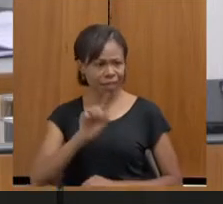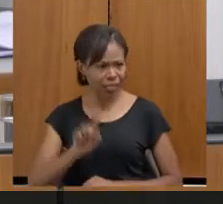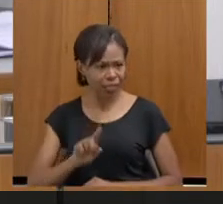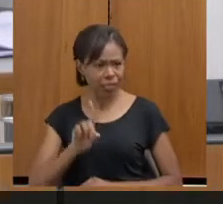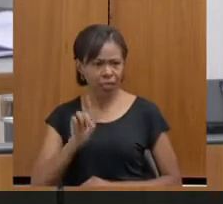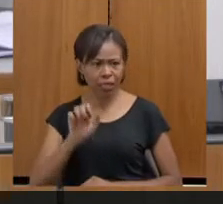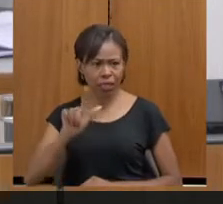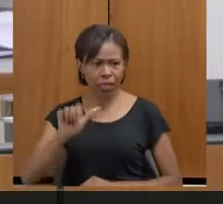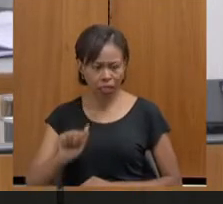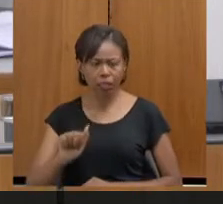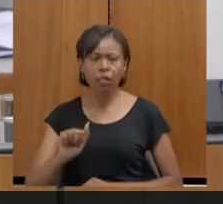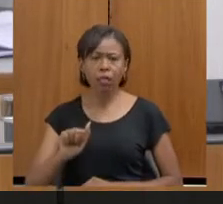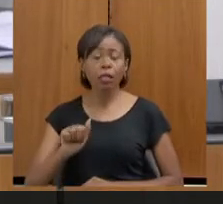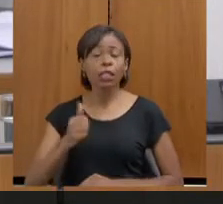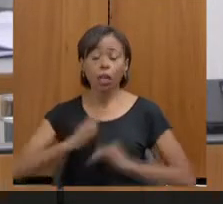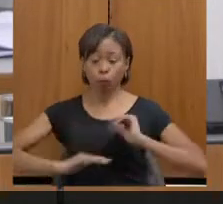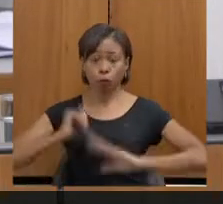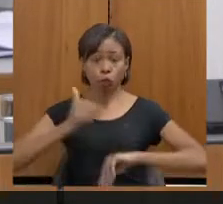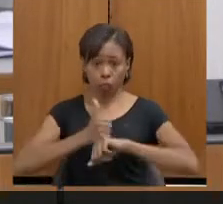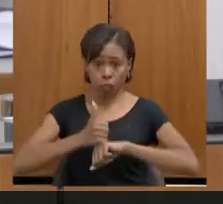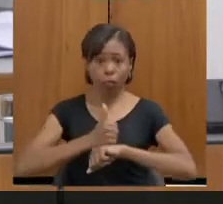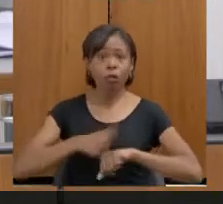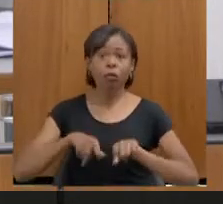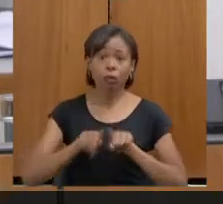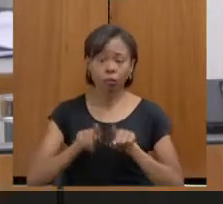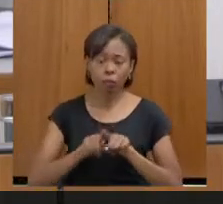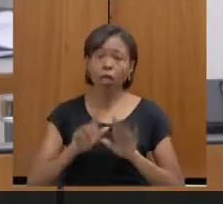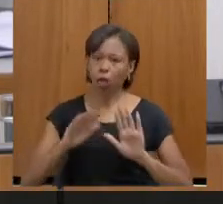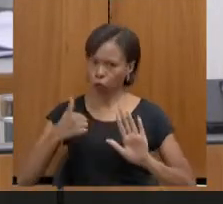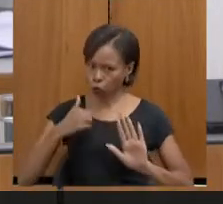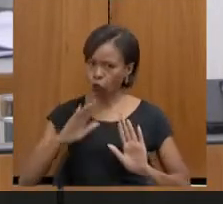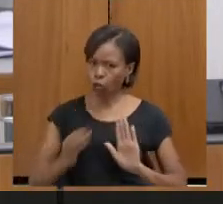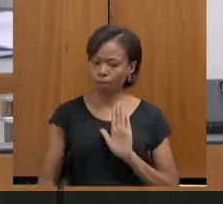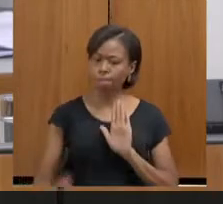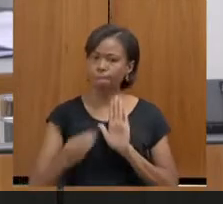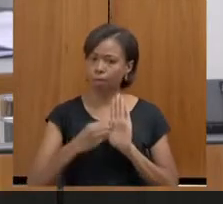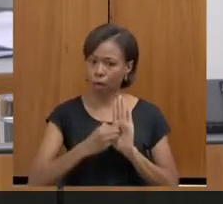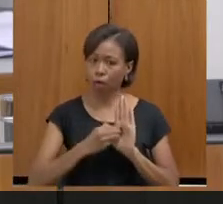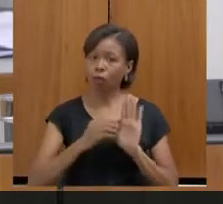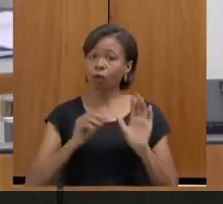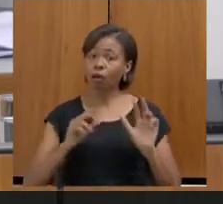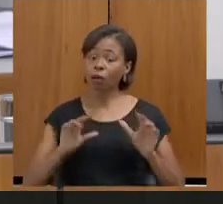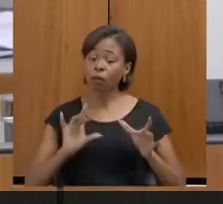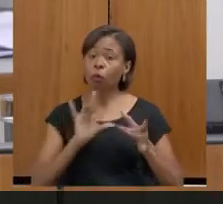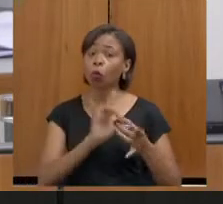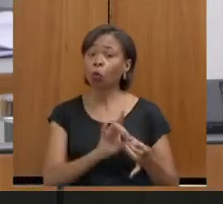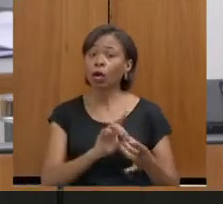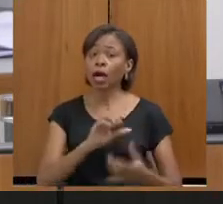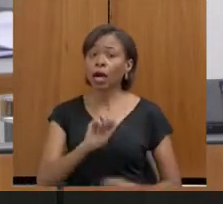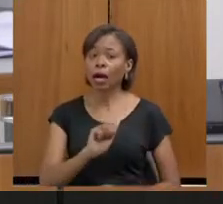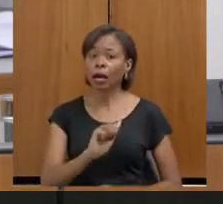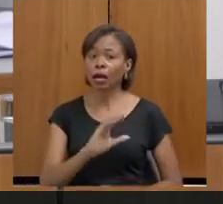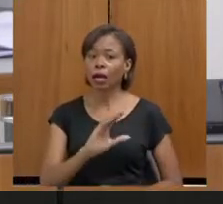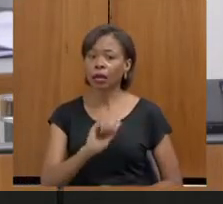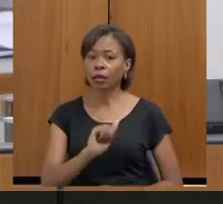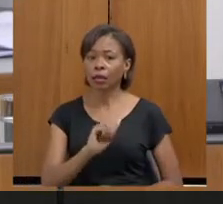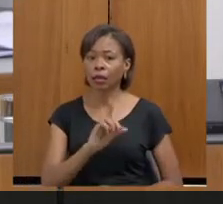eu vou... Eu já anotei aqui, a gente vai fazer um link com a nossa Cadepol, nesse programa, eu vou procurar lá